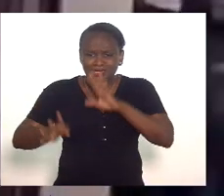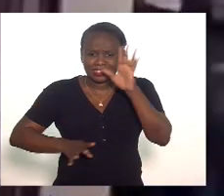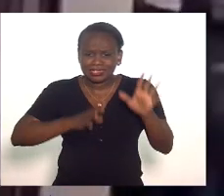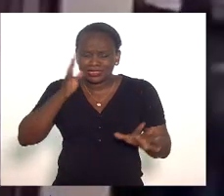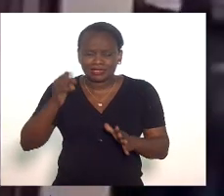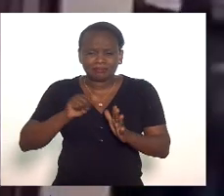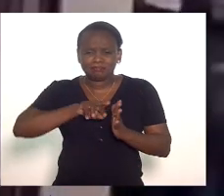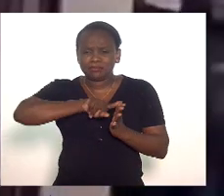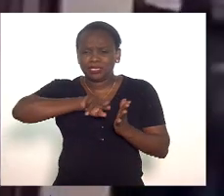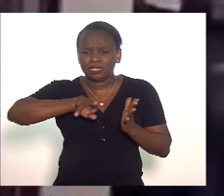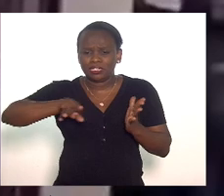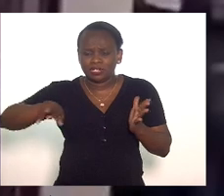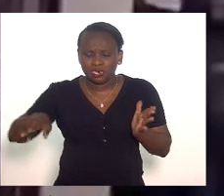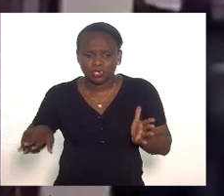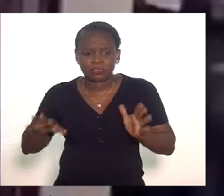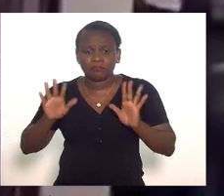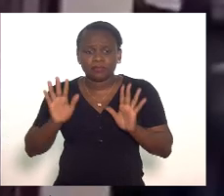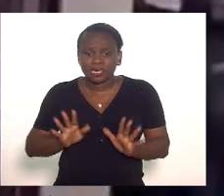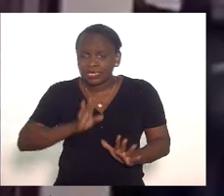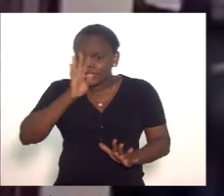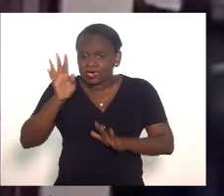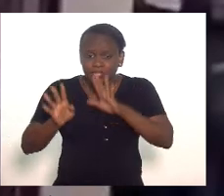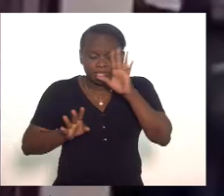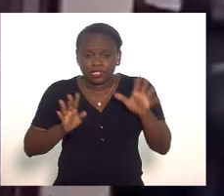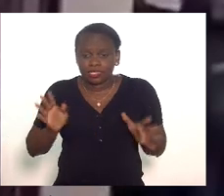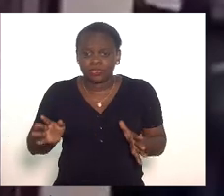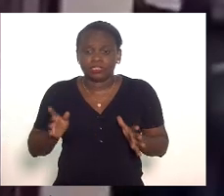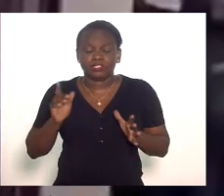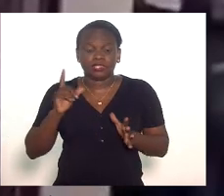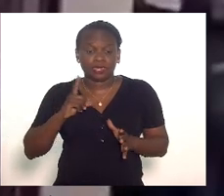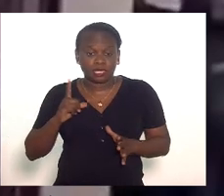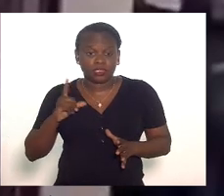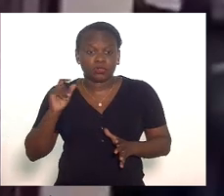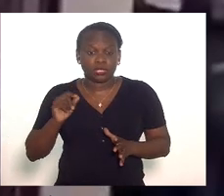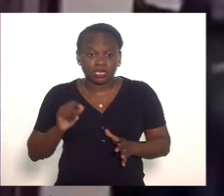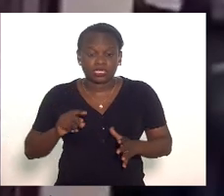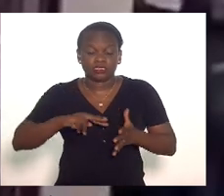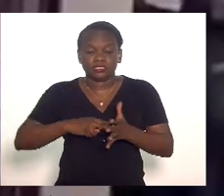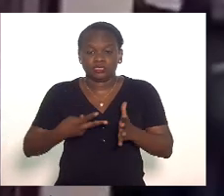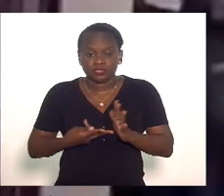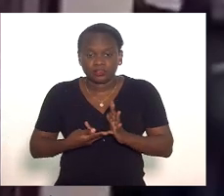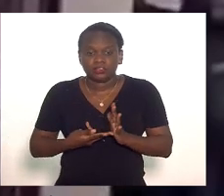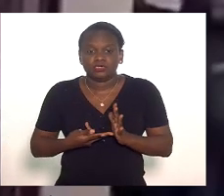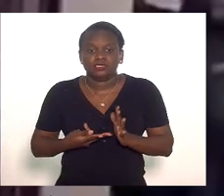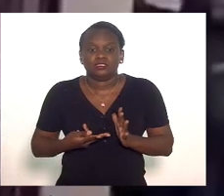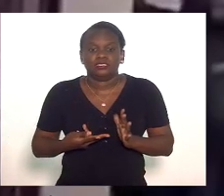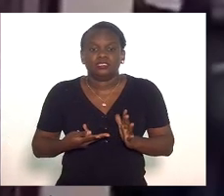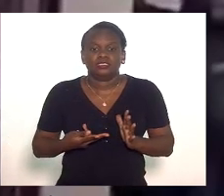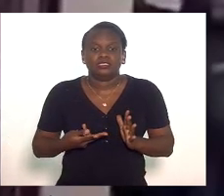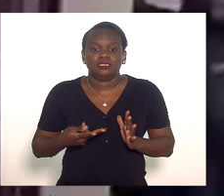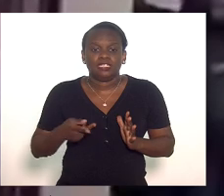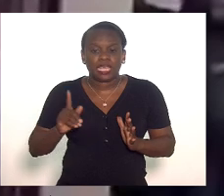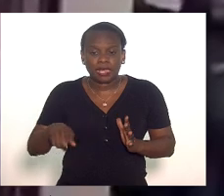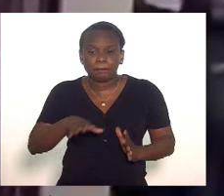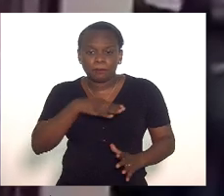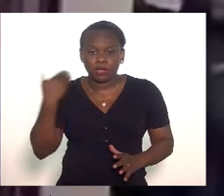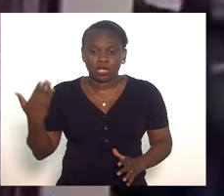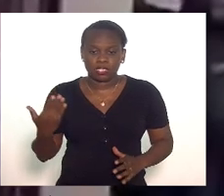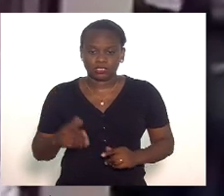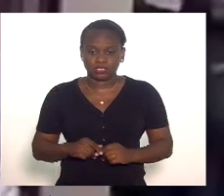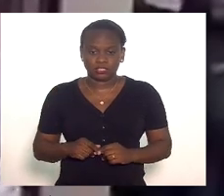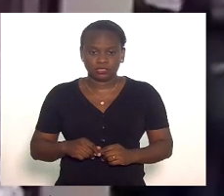um atrás do outro mas absurdos que tem o significado da morte